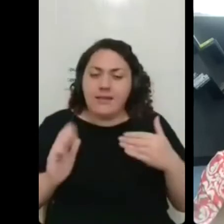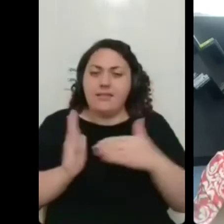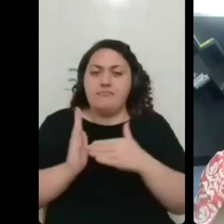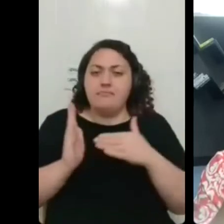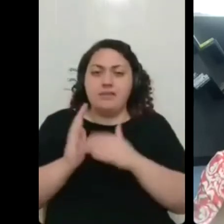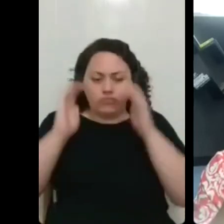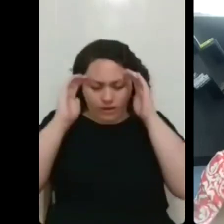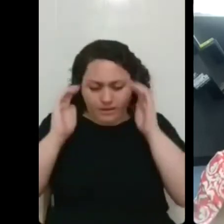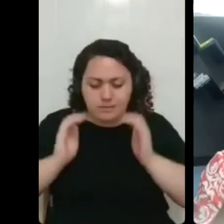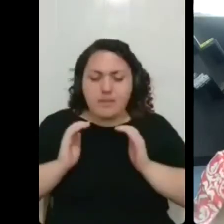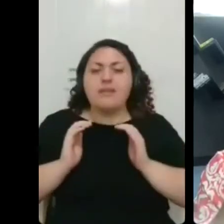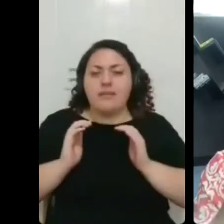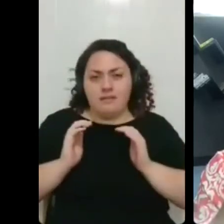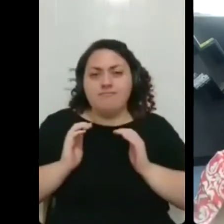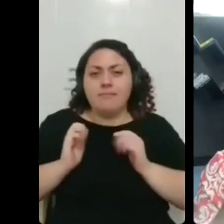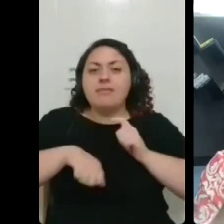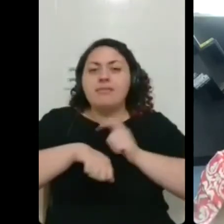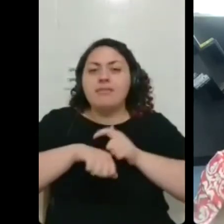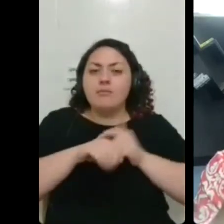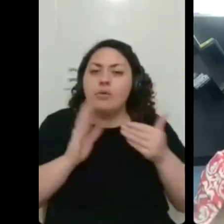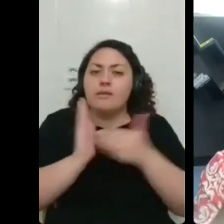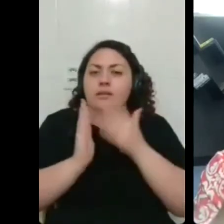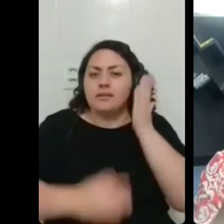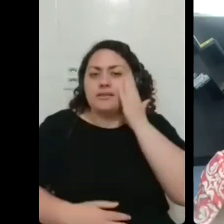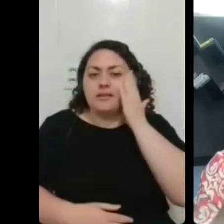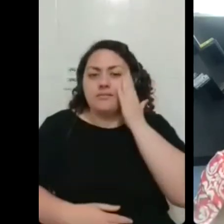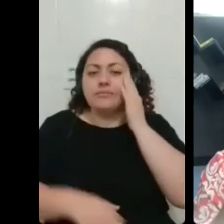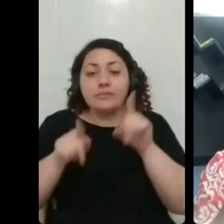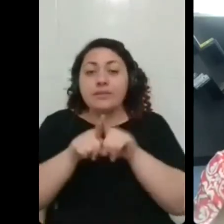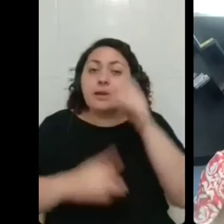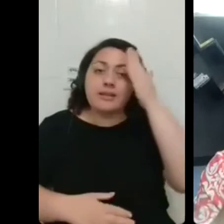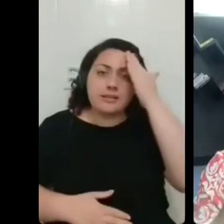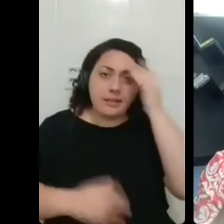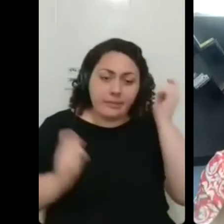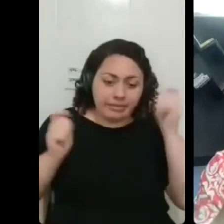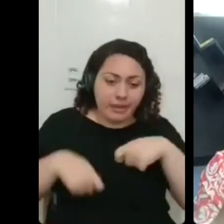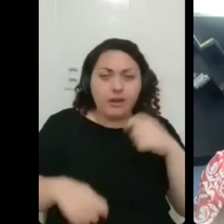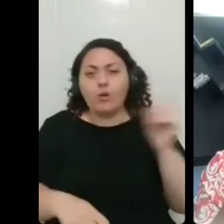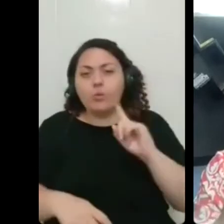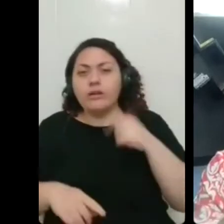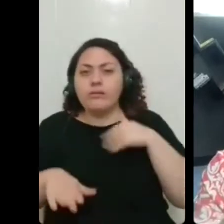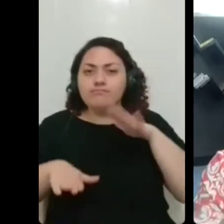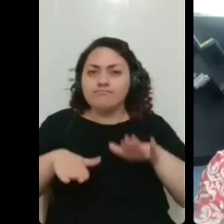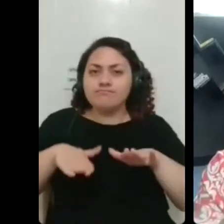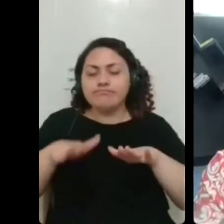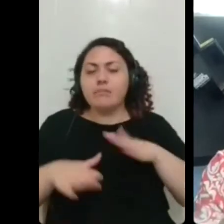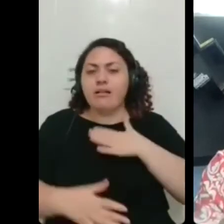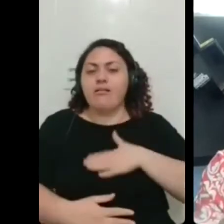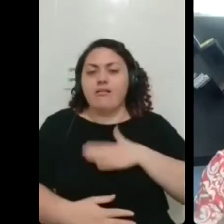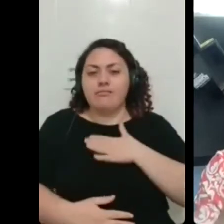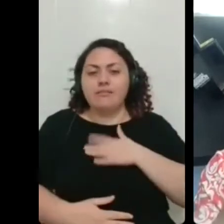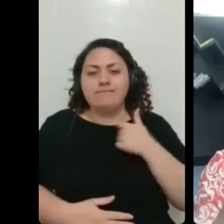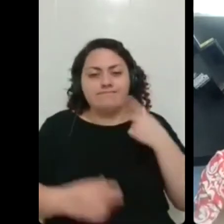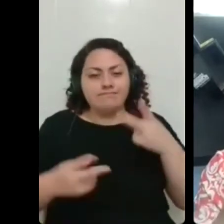e saber o tamanho da sua perna pra aquele momento né uma das coisas que eu acho que ficou muito claro